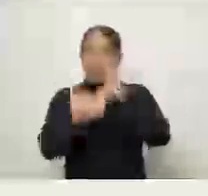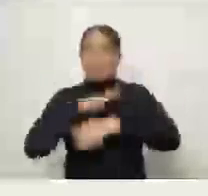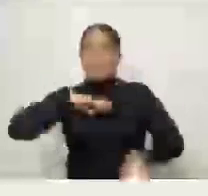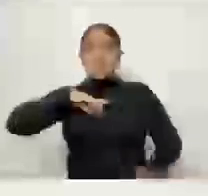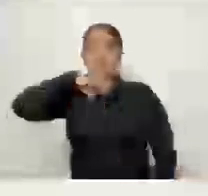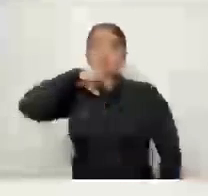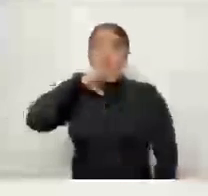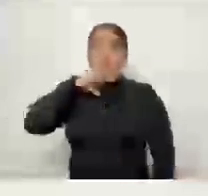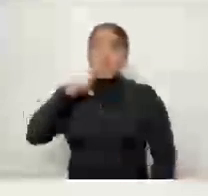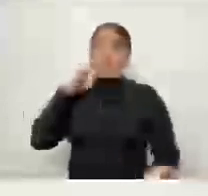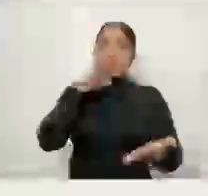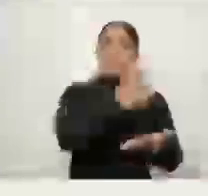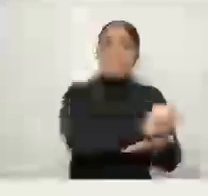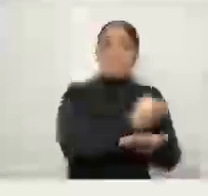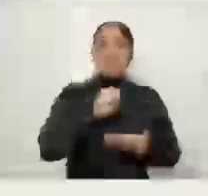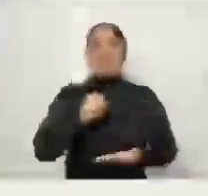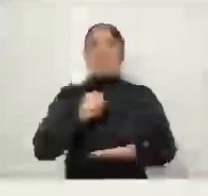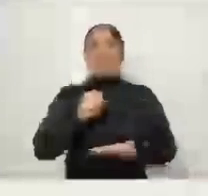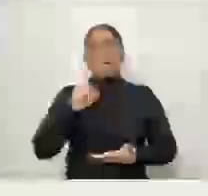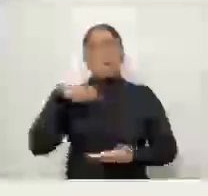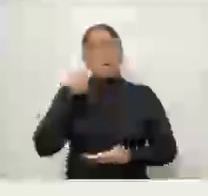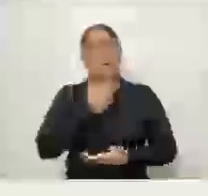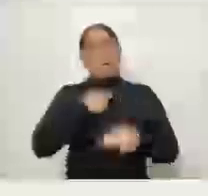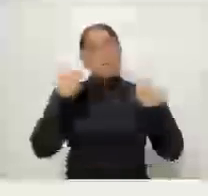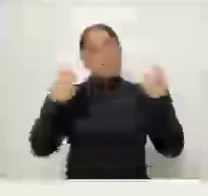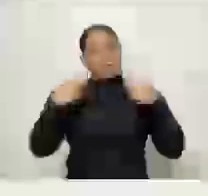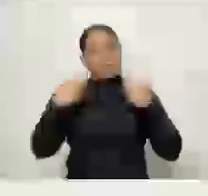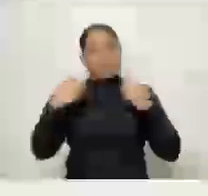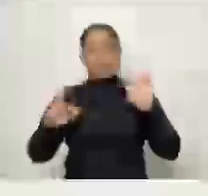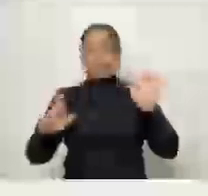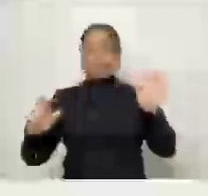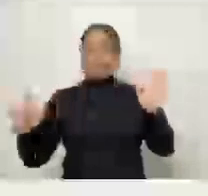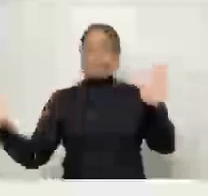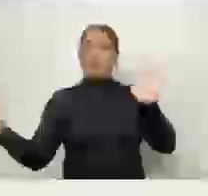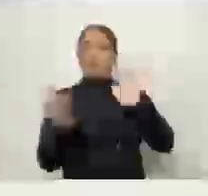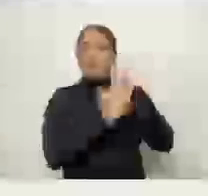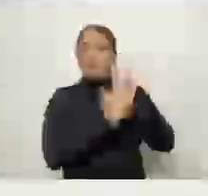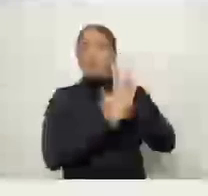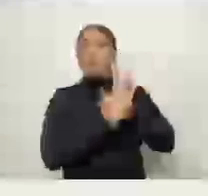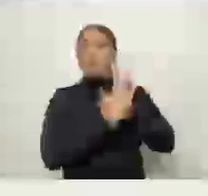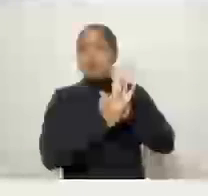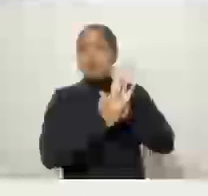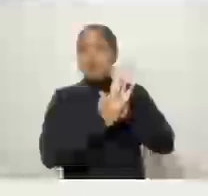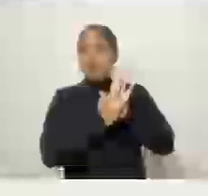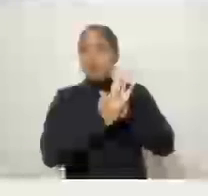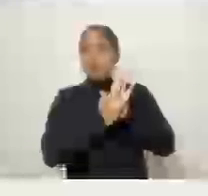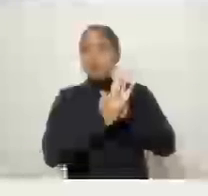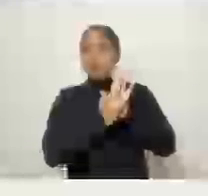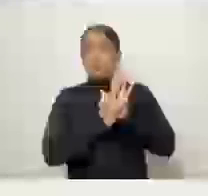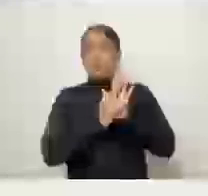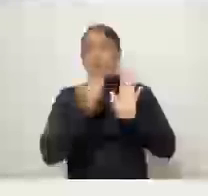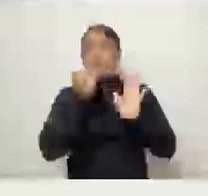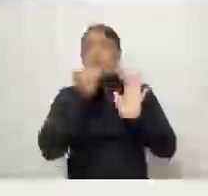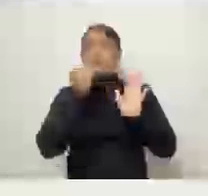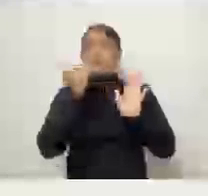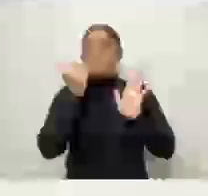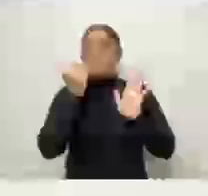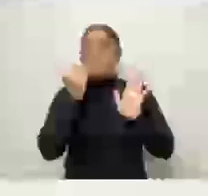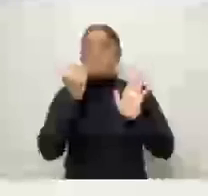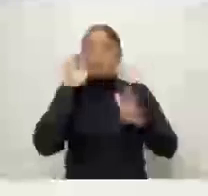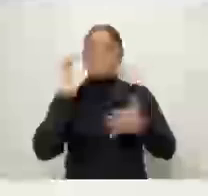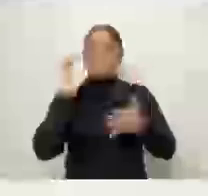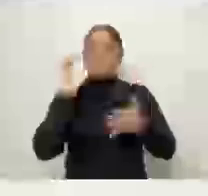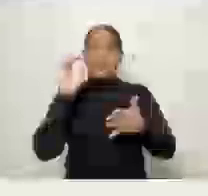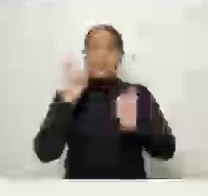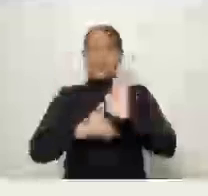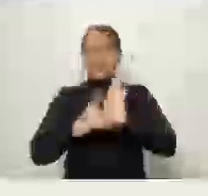ali se dedicando, dando de causa ao serviço público, mas que merecem realmente uma qualidade,